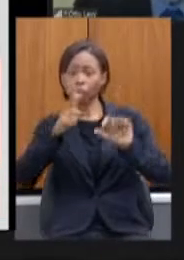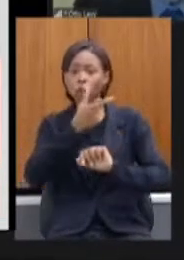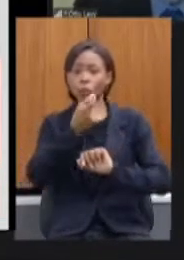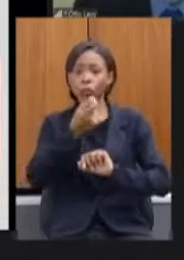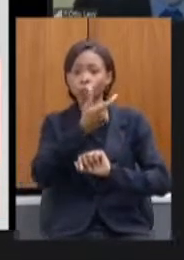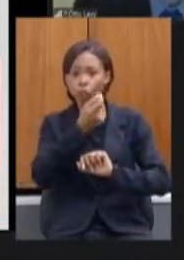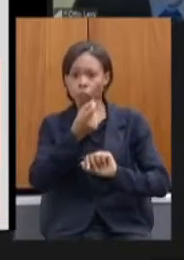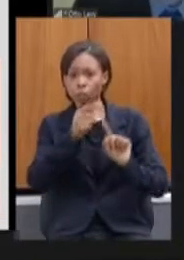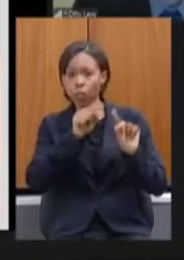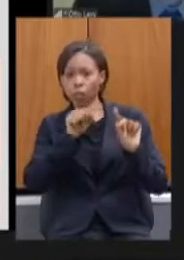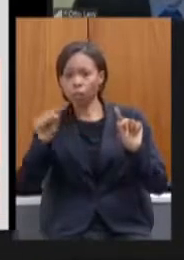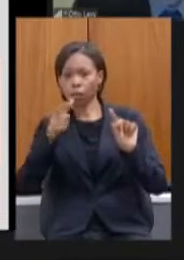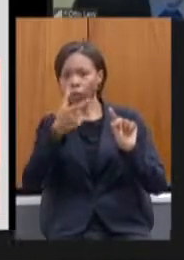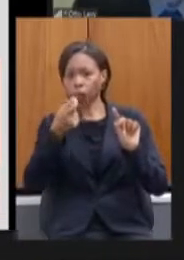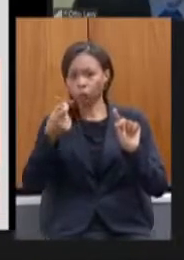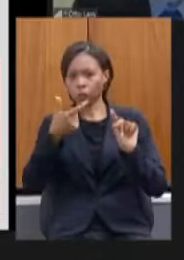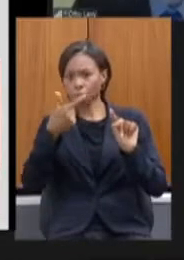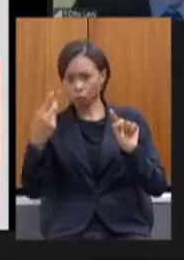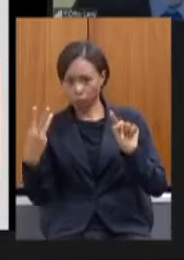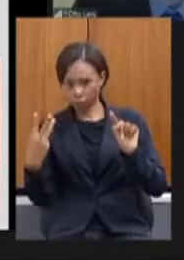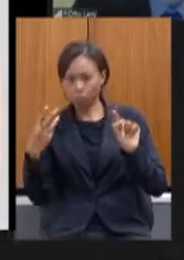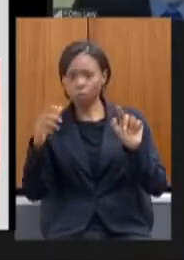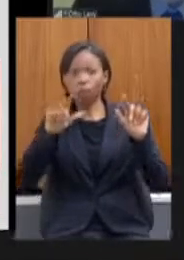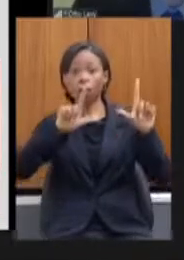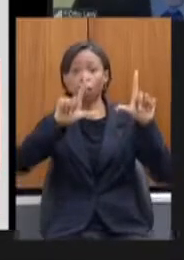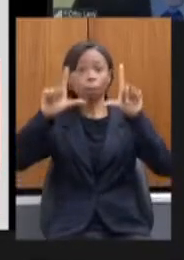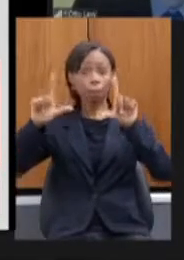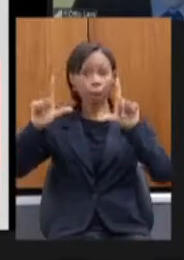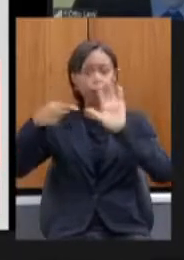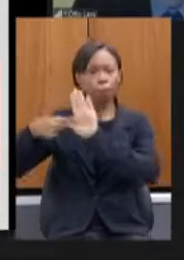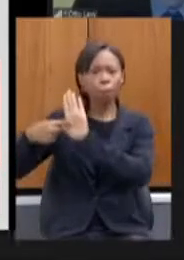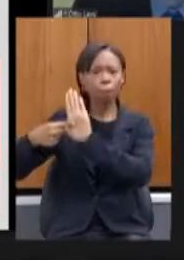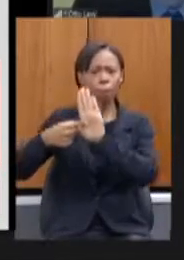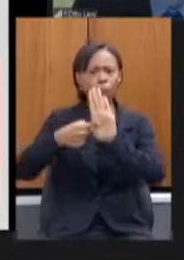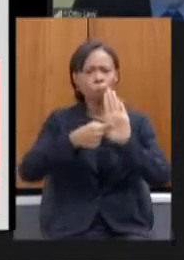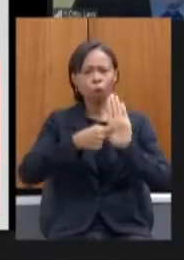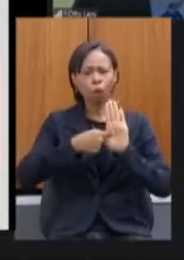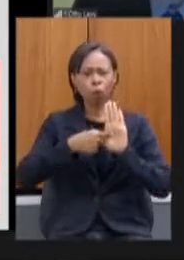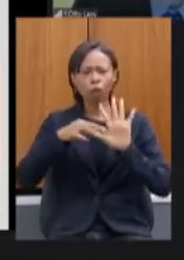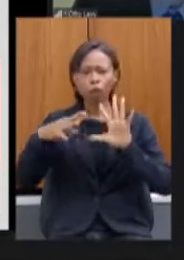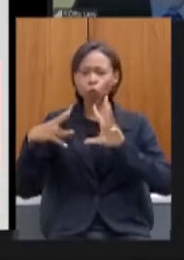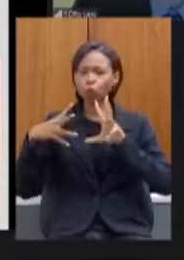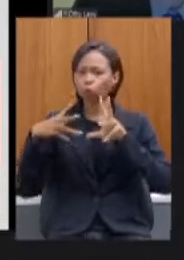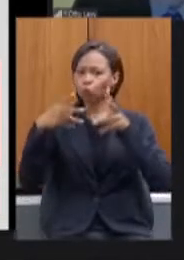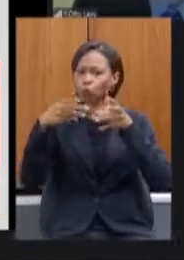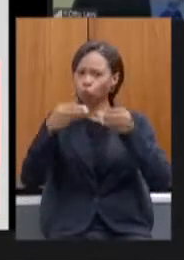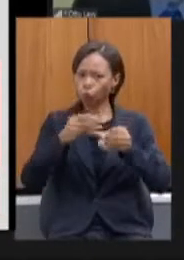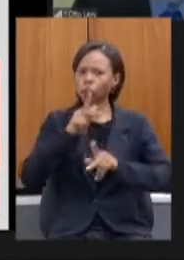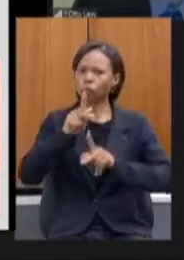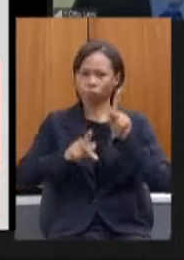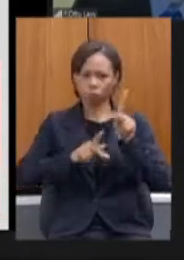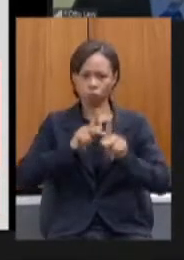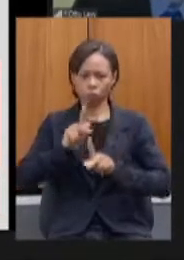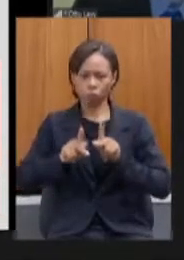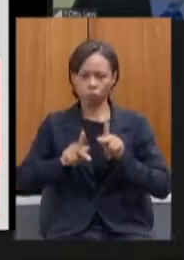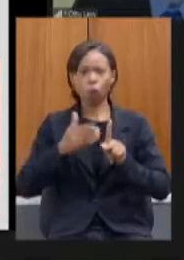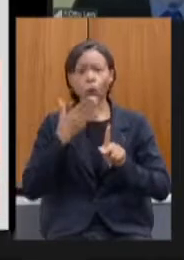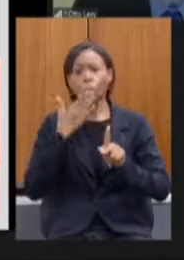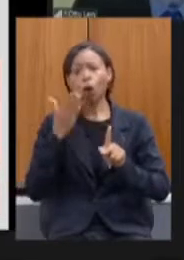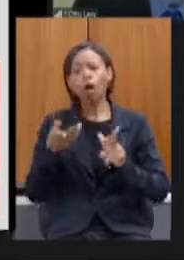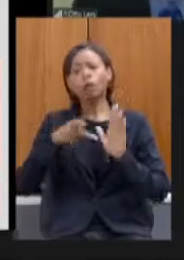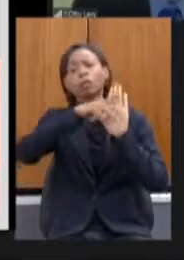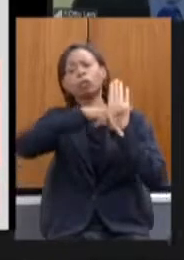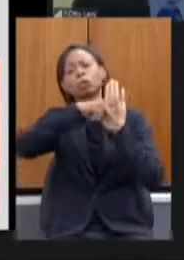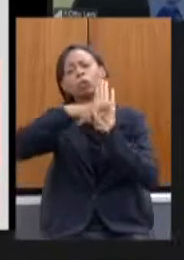permite mostrar para todos inclusive a população quais são os projetos e atividades